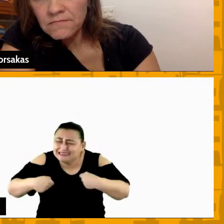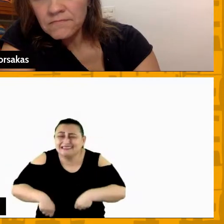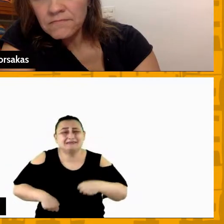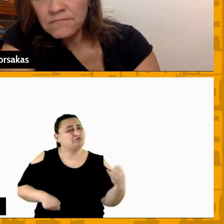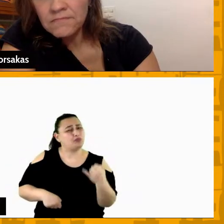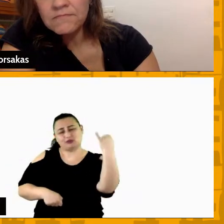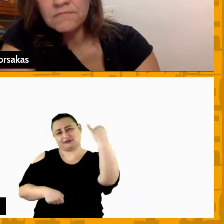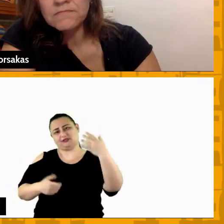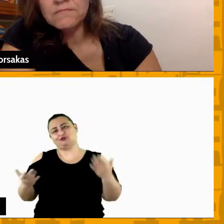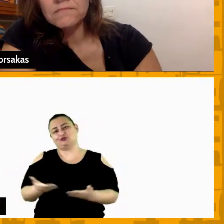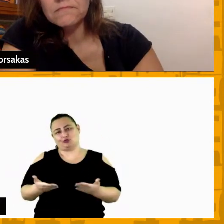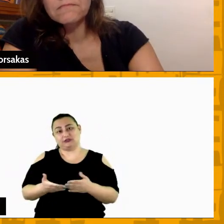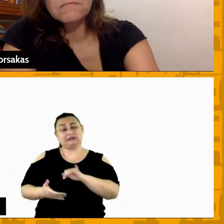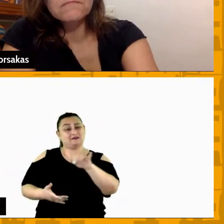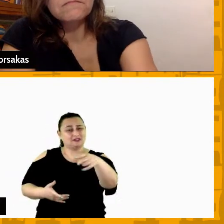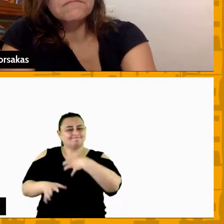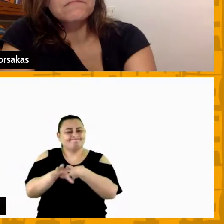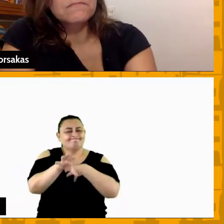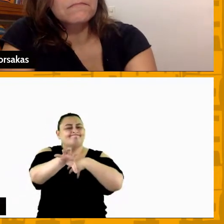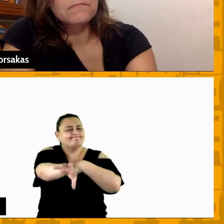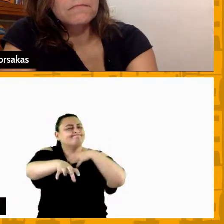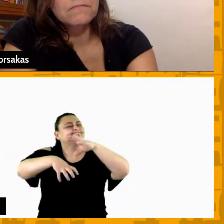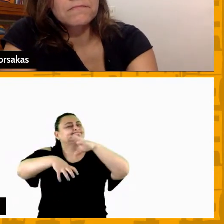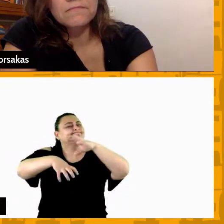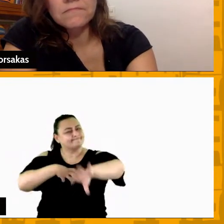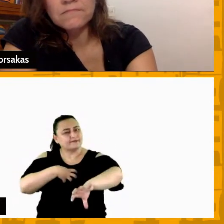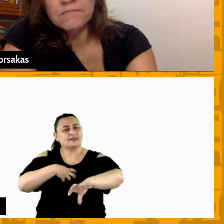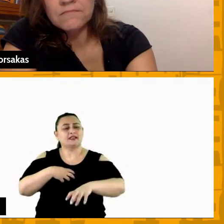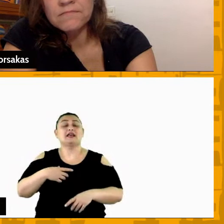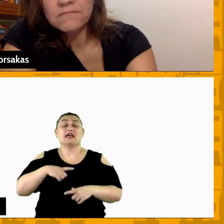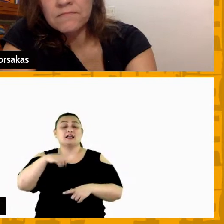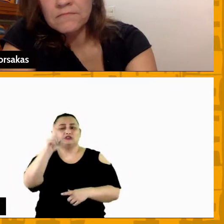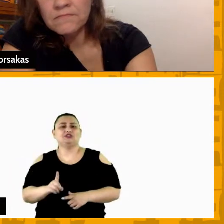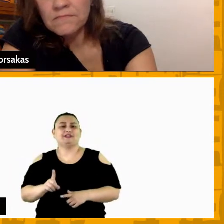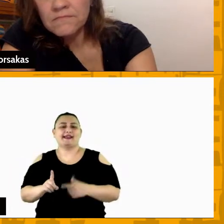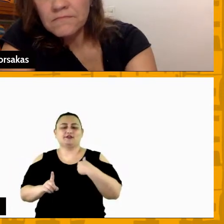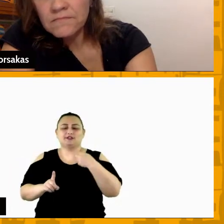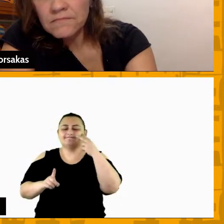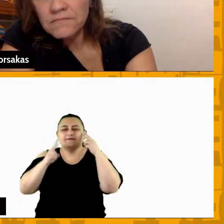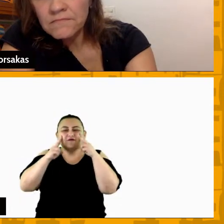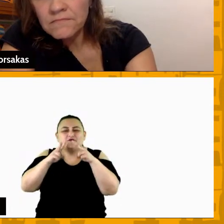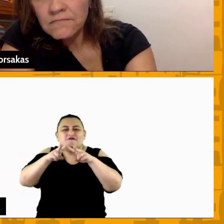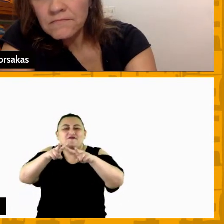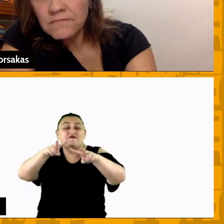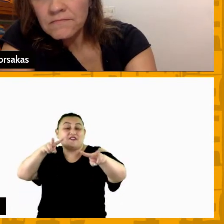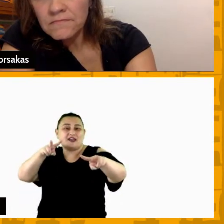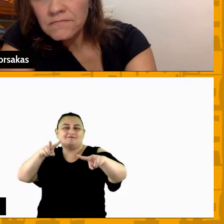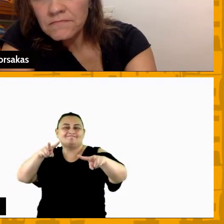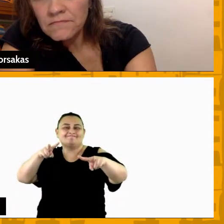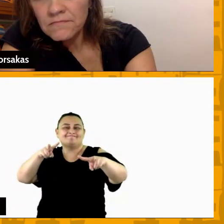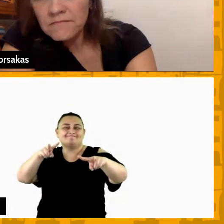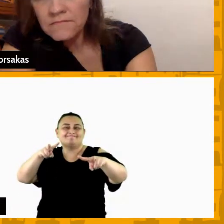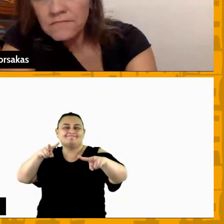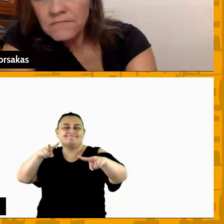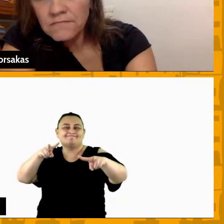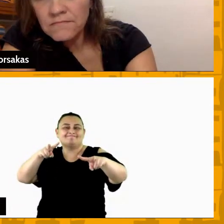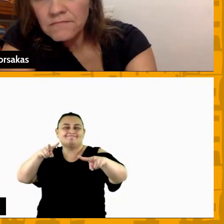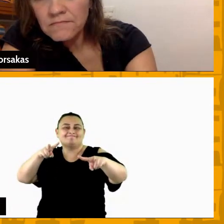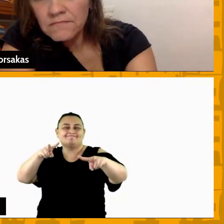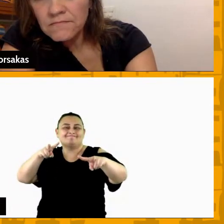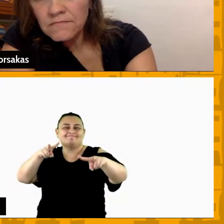quando você se coloca no lugar do outro você se dá o direito de enxergar um pouquinho do que o outro possa estar pensando possa estar